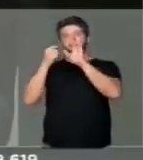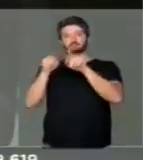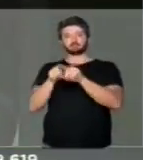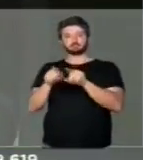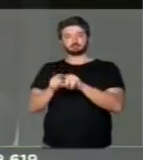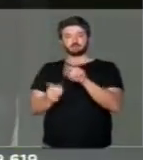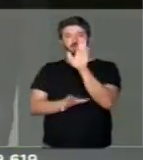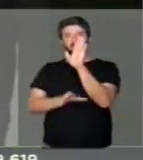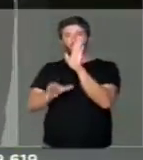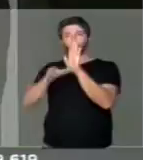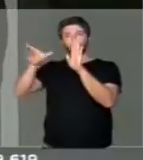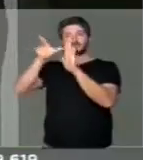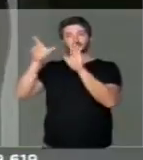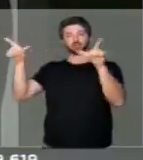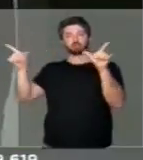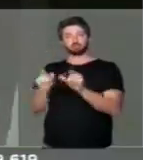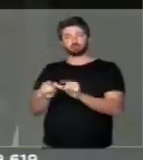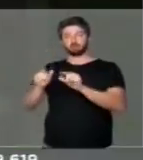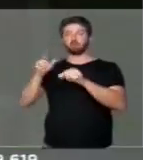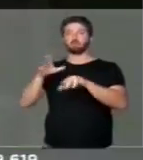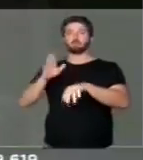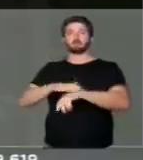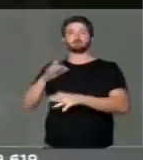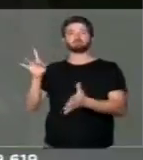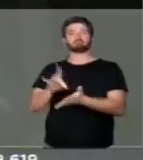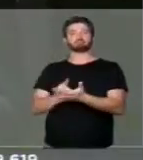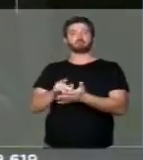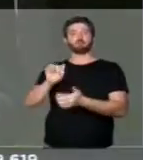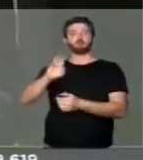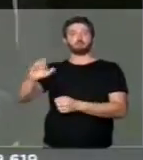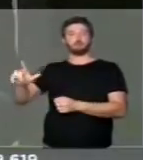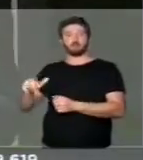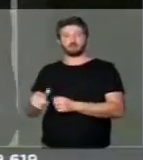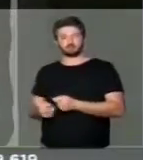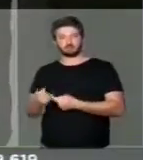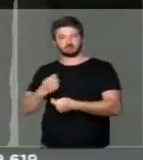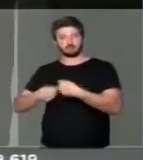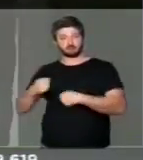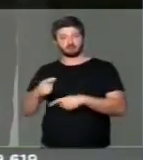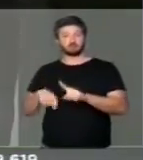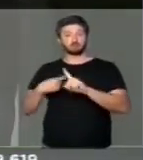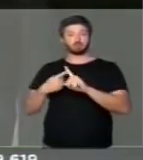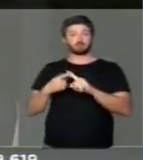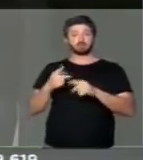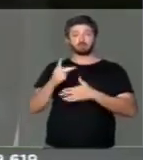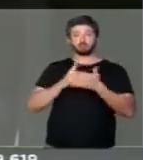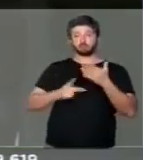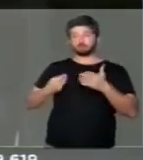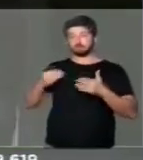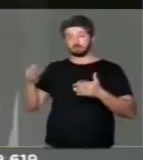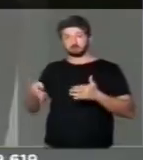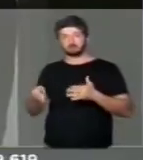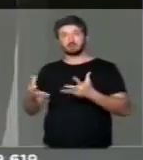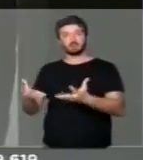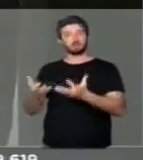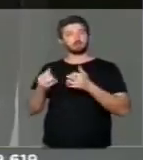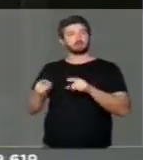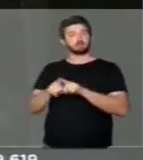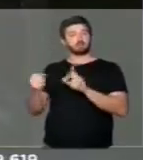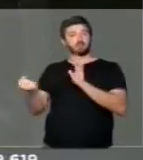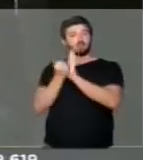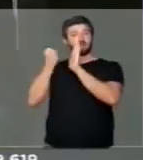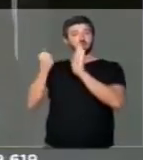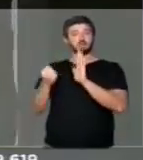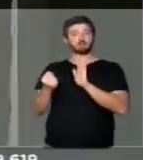desburocratização e formalização de pequenos negócios. Já o projeto Participação recebeu o selo na